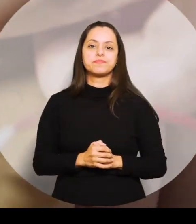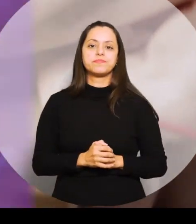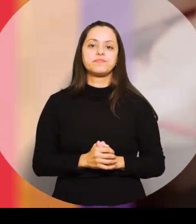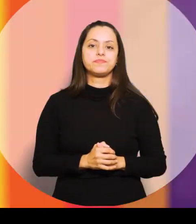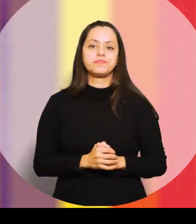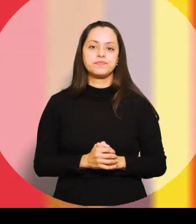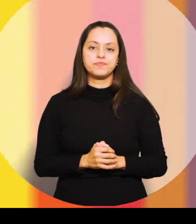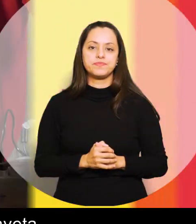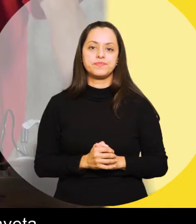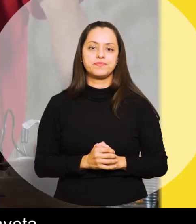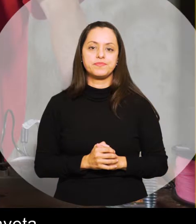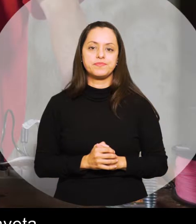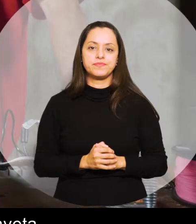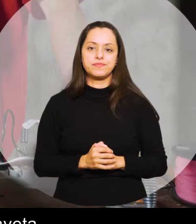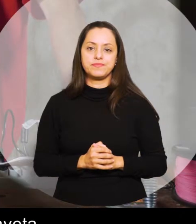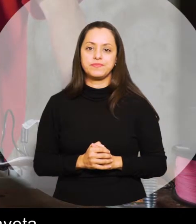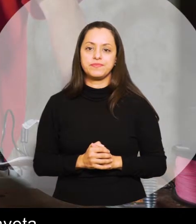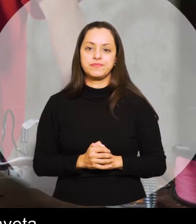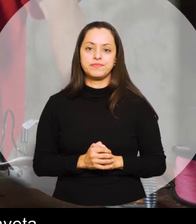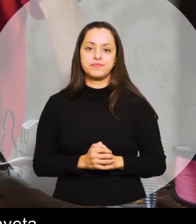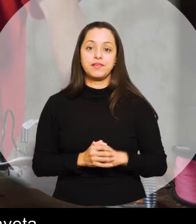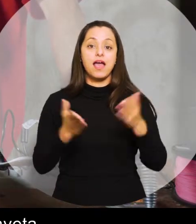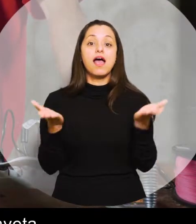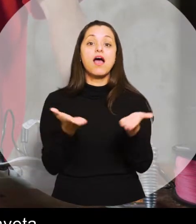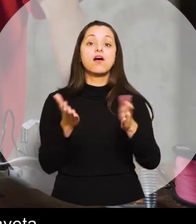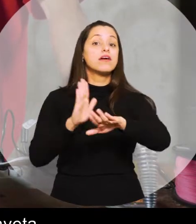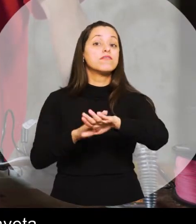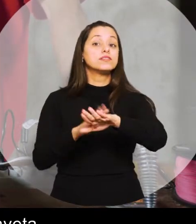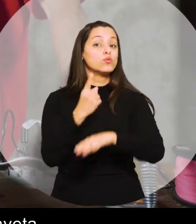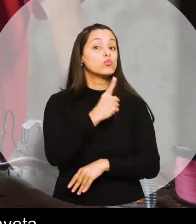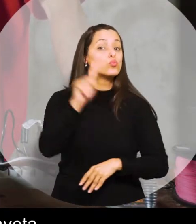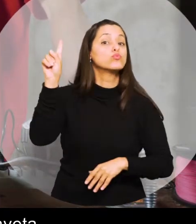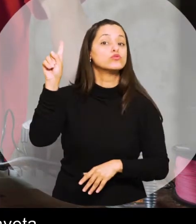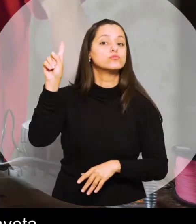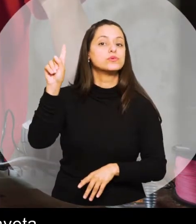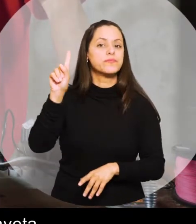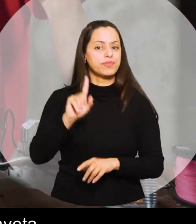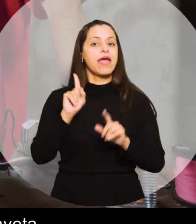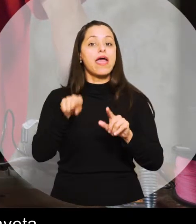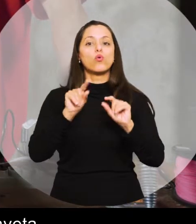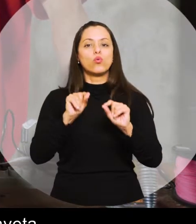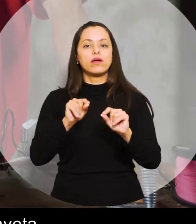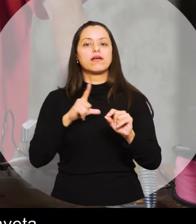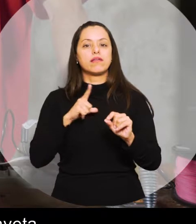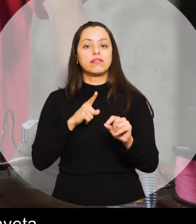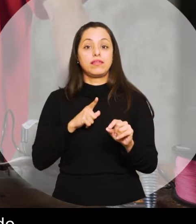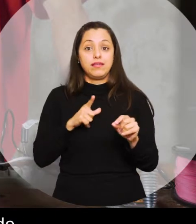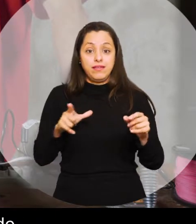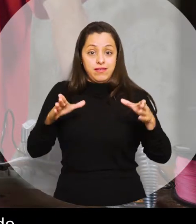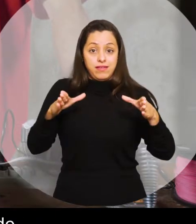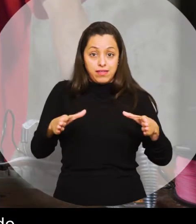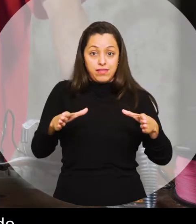caixa. Agora a gente vai fazer a última etapa, que é colar a última gaveta,